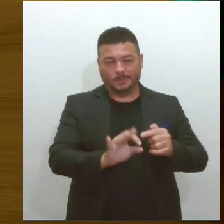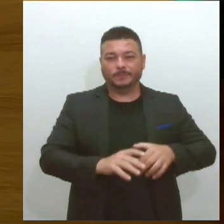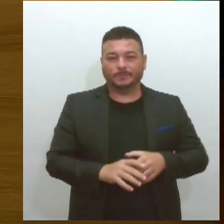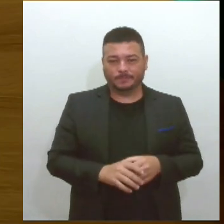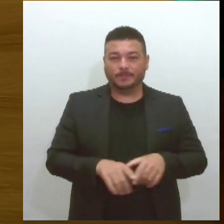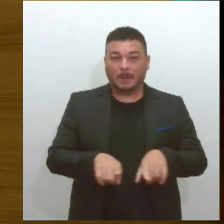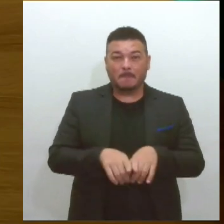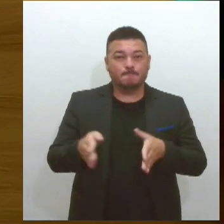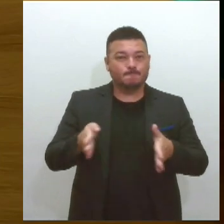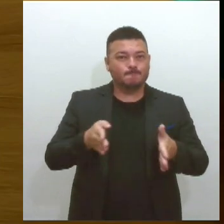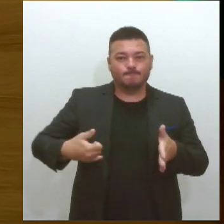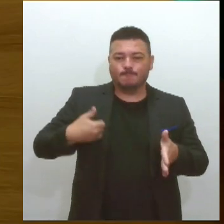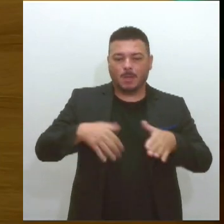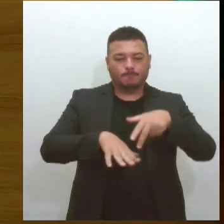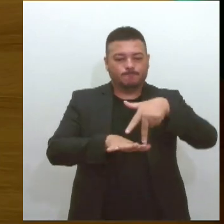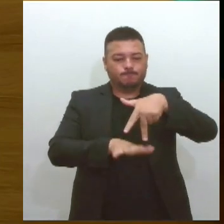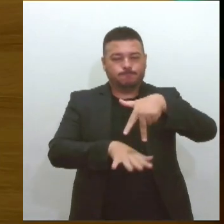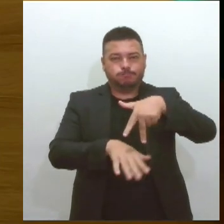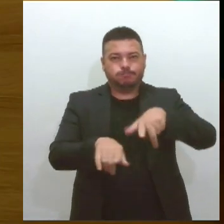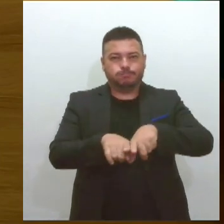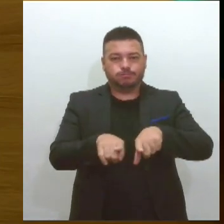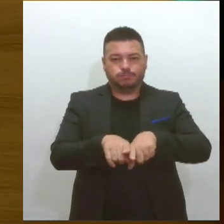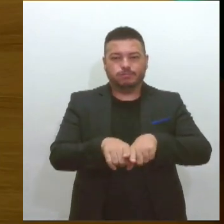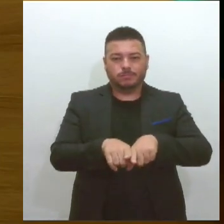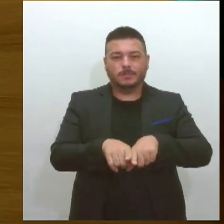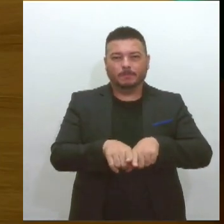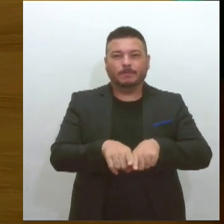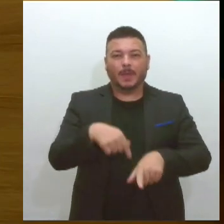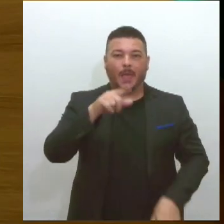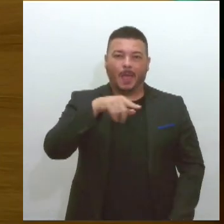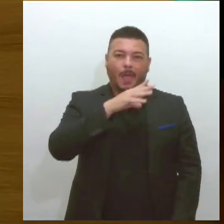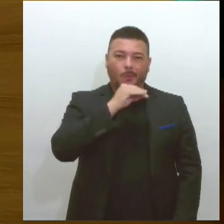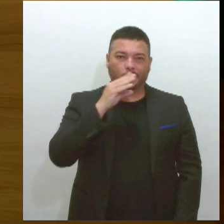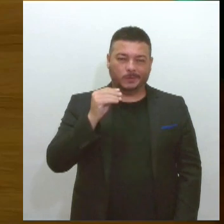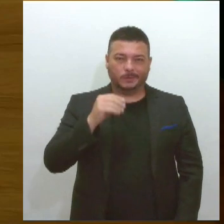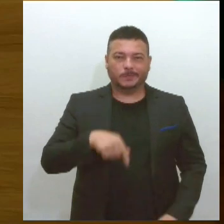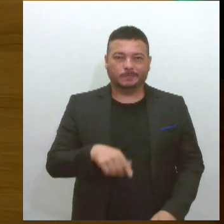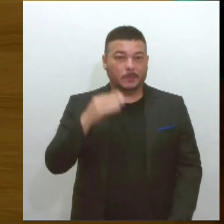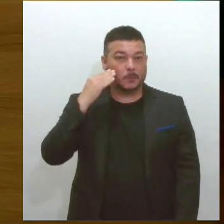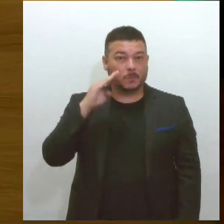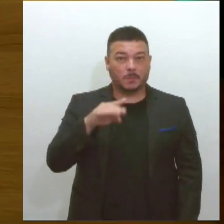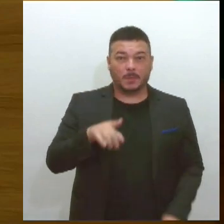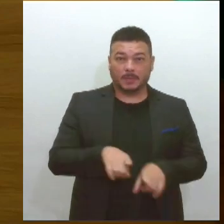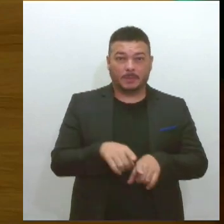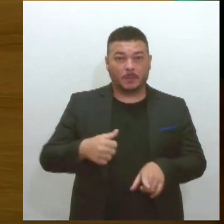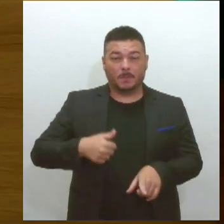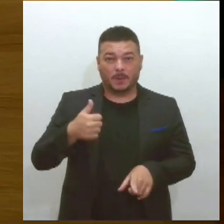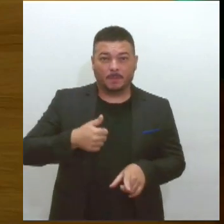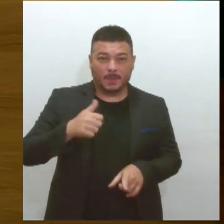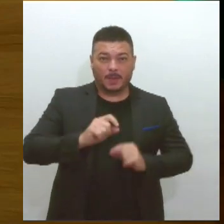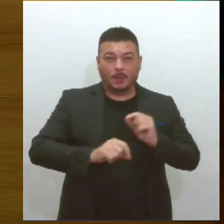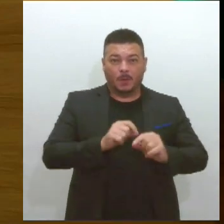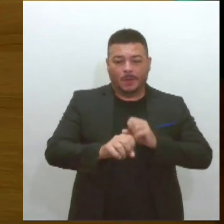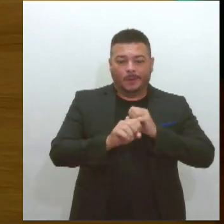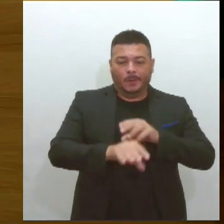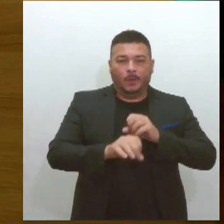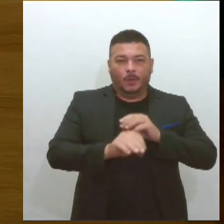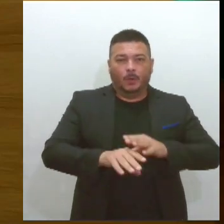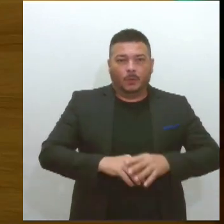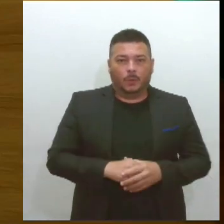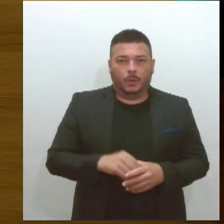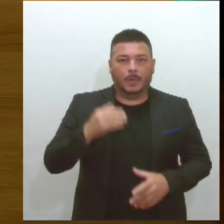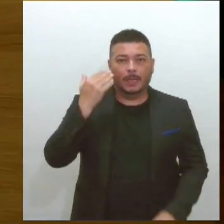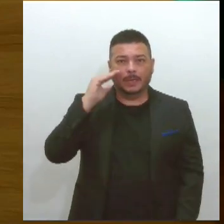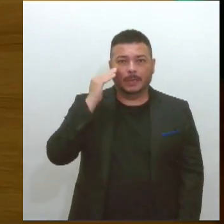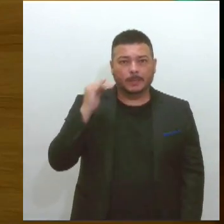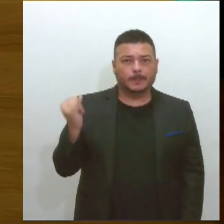vulnerável, que é a infância e principalmente a adolescência. O principal grande primeiro passo é a educação. Entender a importância do cuidado